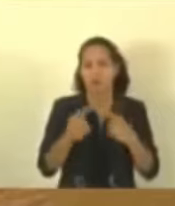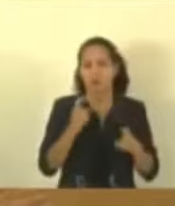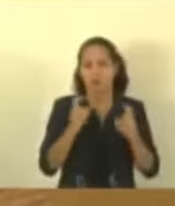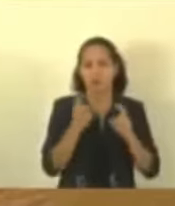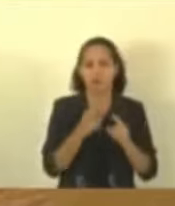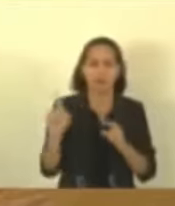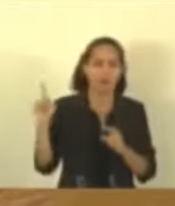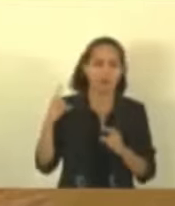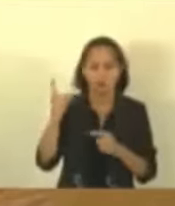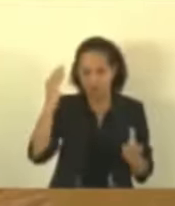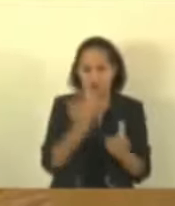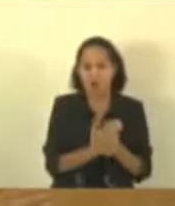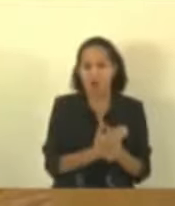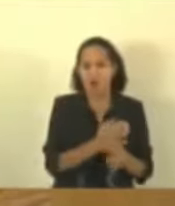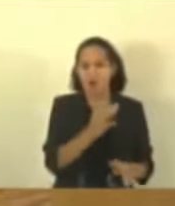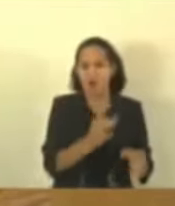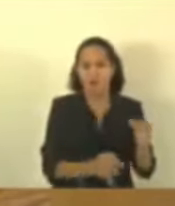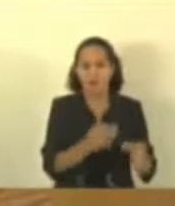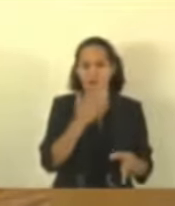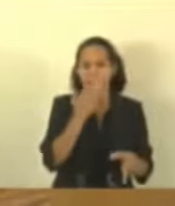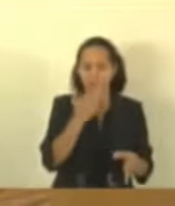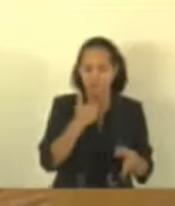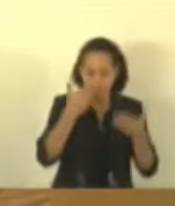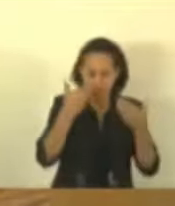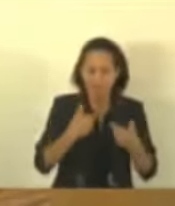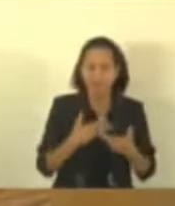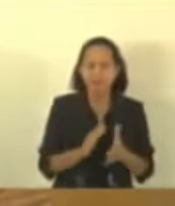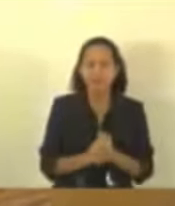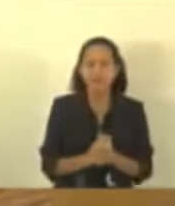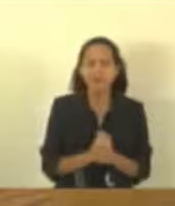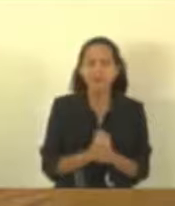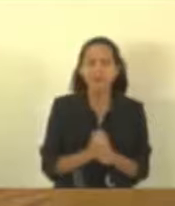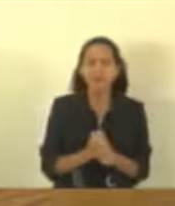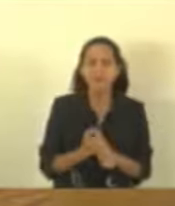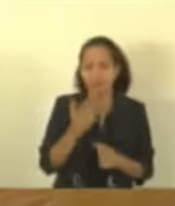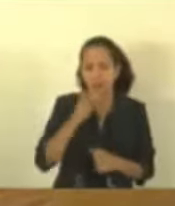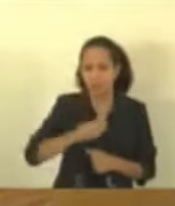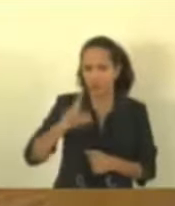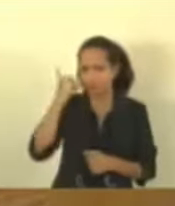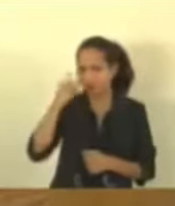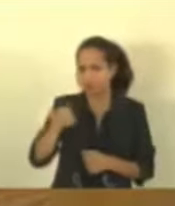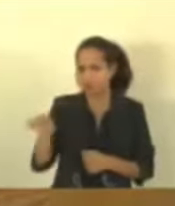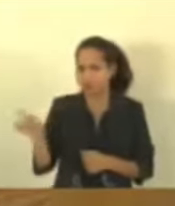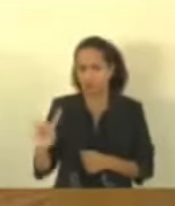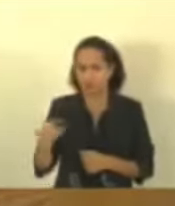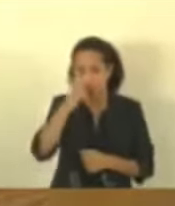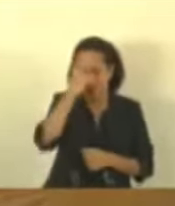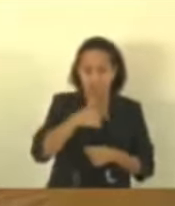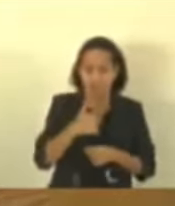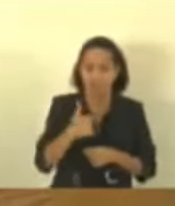O prefeito entrou na justiça requerendo de mim a pessoa, do Pablo, assim, nem dos deputados que fiscalizaram, do Pablo.